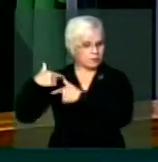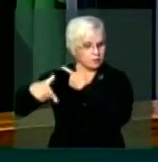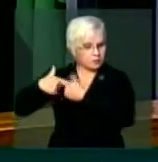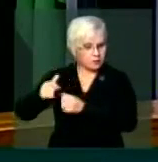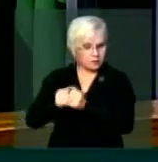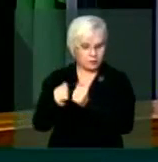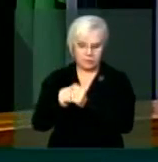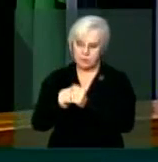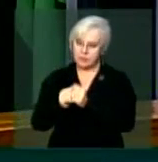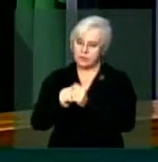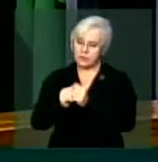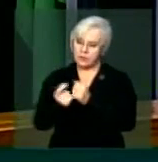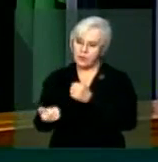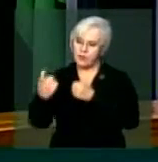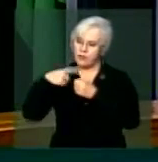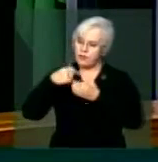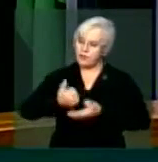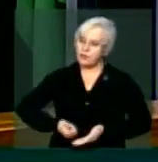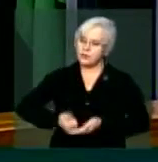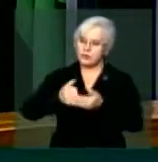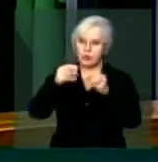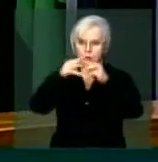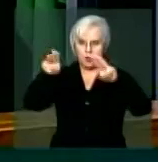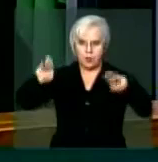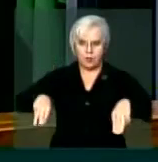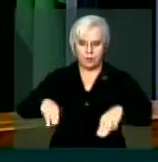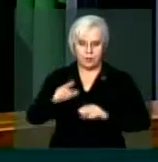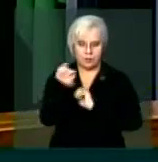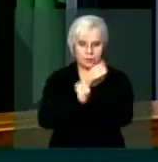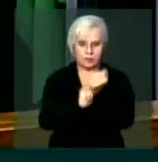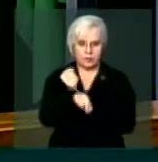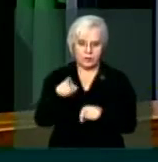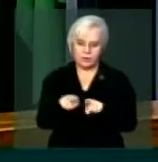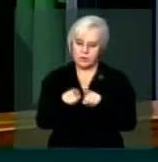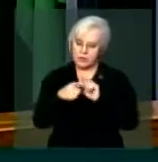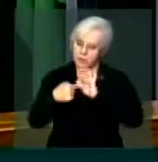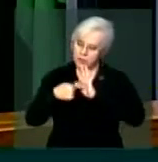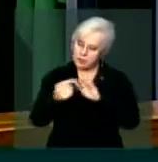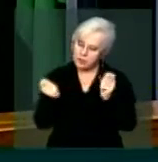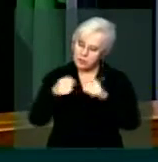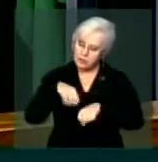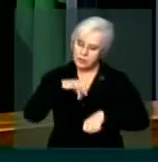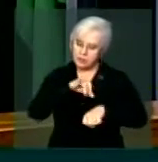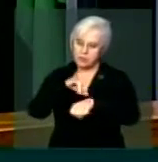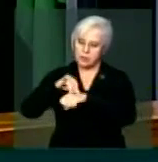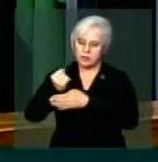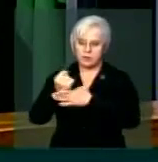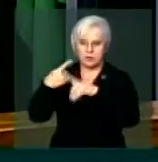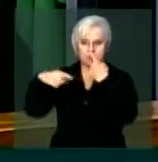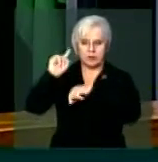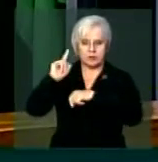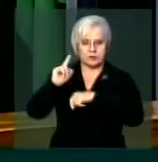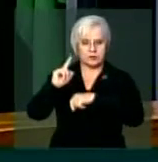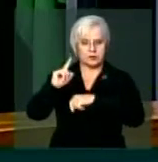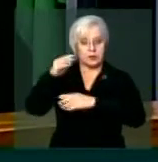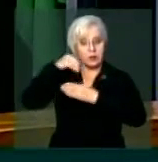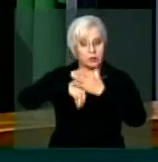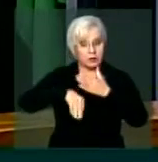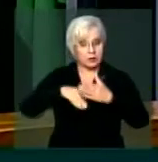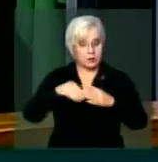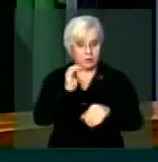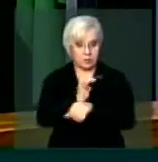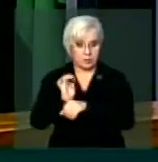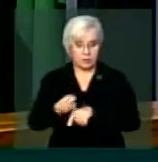resgatou o Museu da Indústria, fez com que nós pudéssemos ter os próprios desenvolvimentos industriais no interior do Estado,